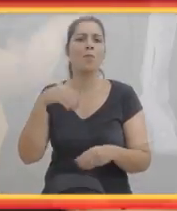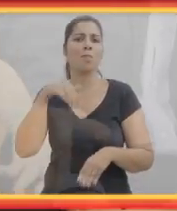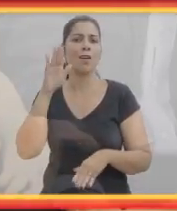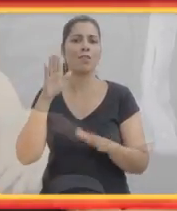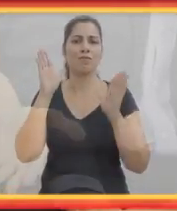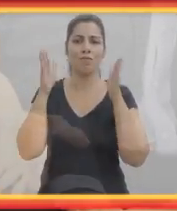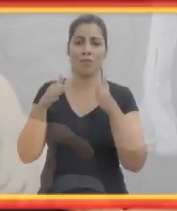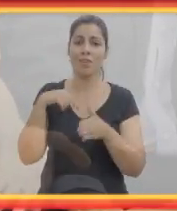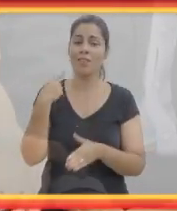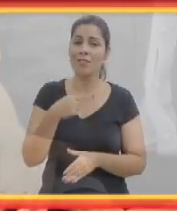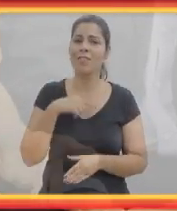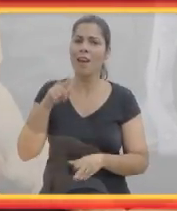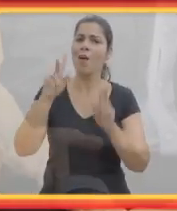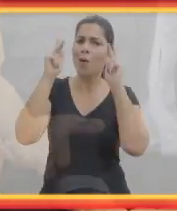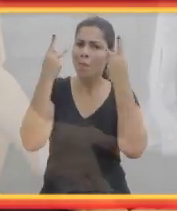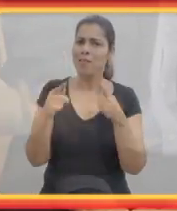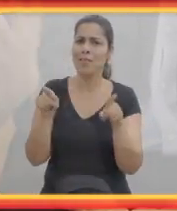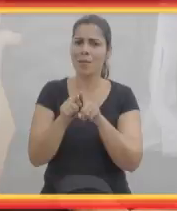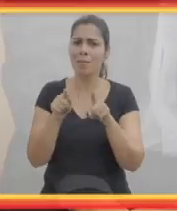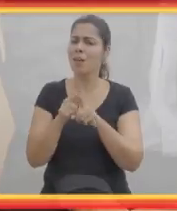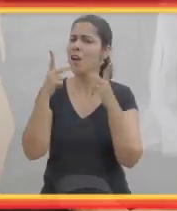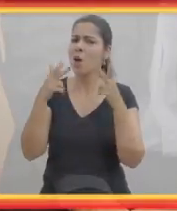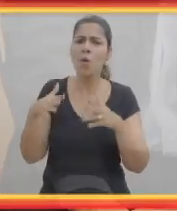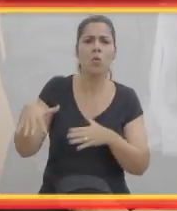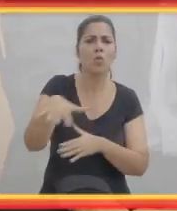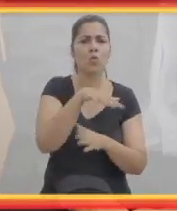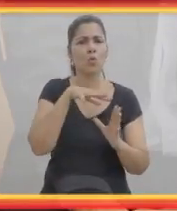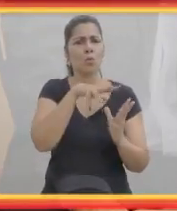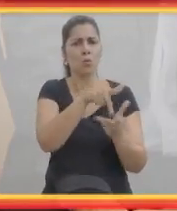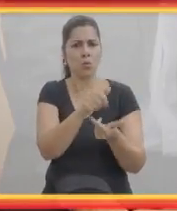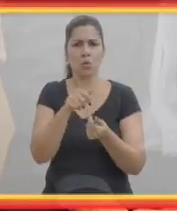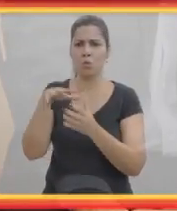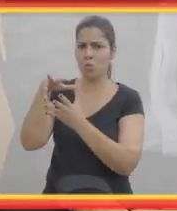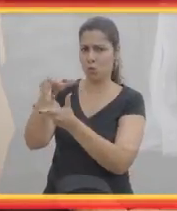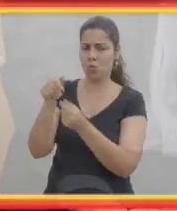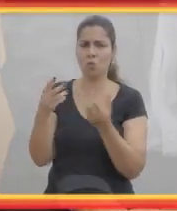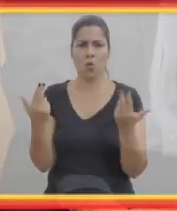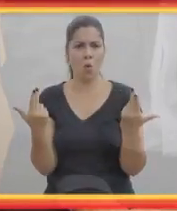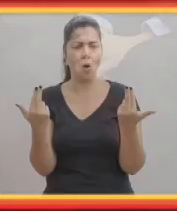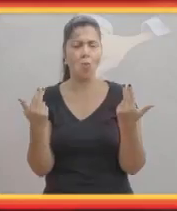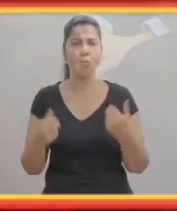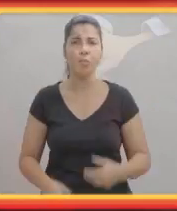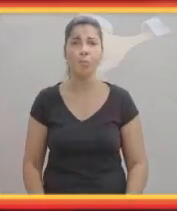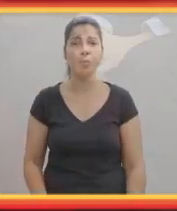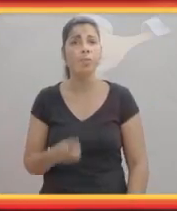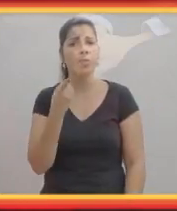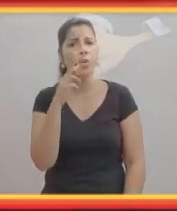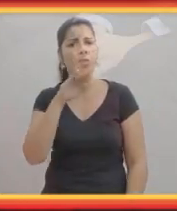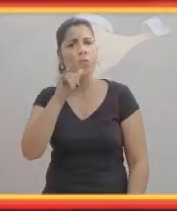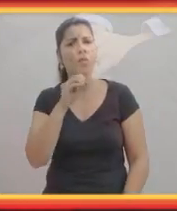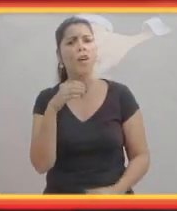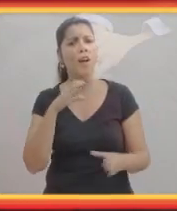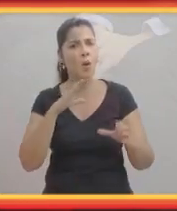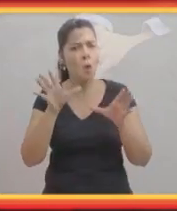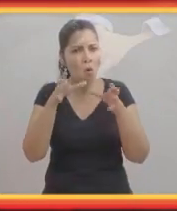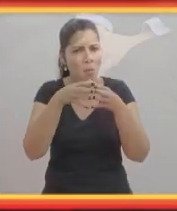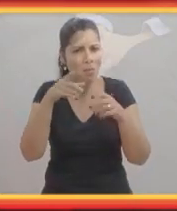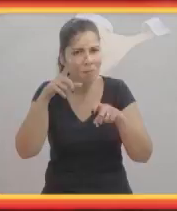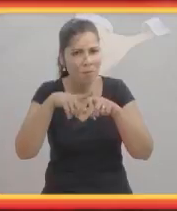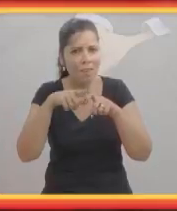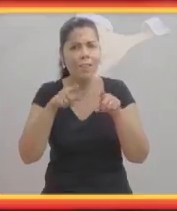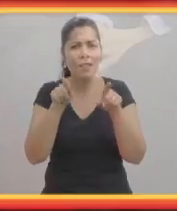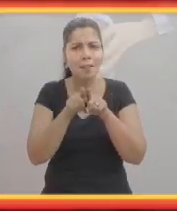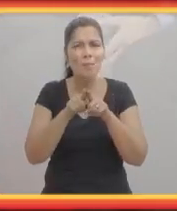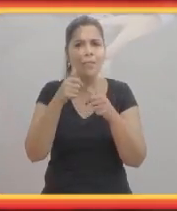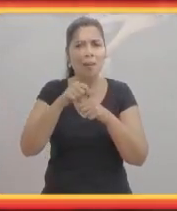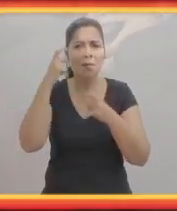além do que a síndrome, por vezes, impõe na nossa vida. Porque a gente é muito mais do que isso. A gente é humano também, igual a todo mundo.